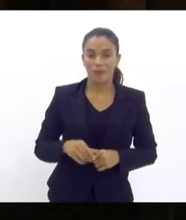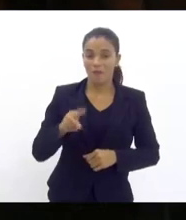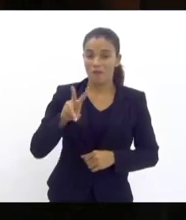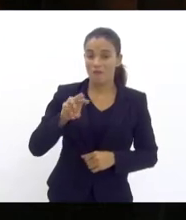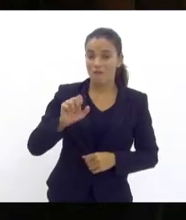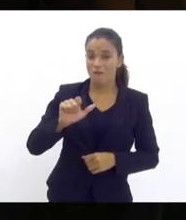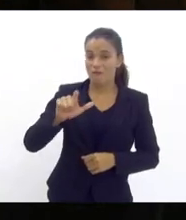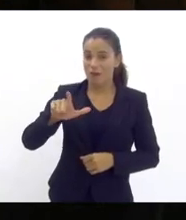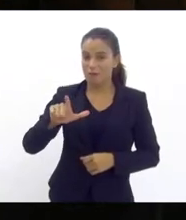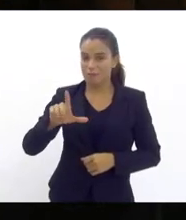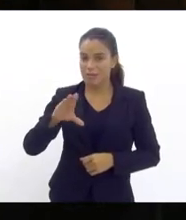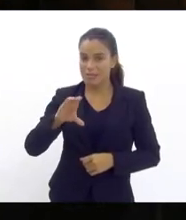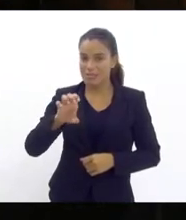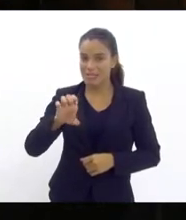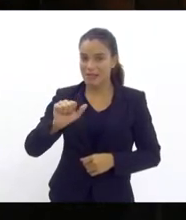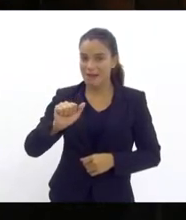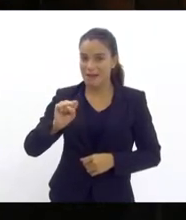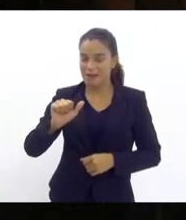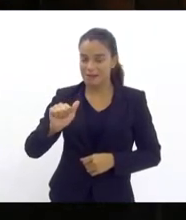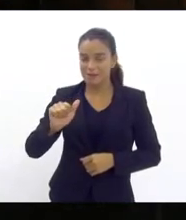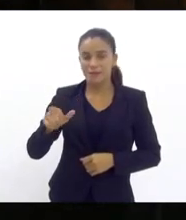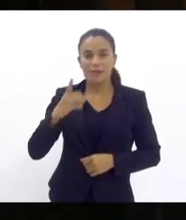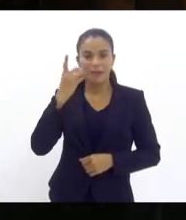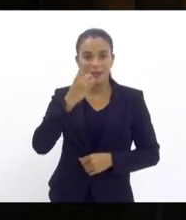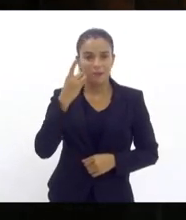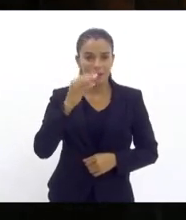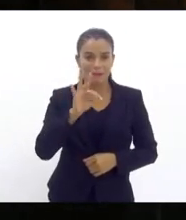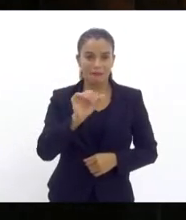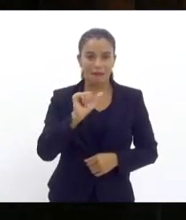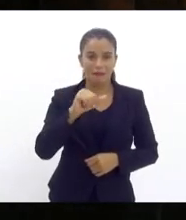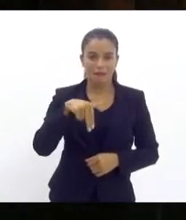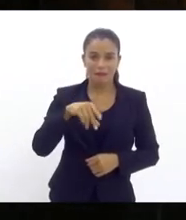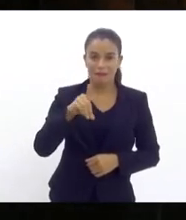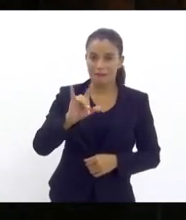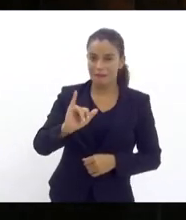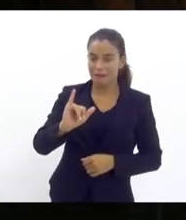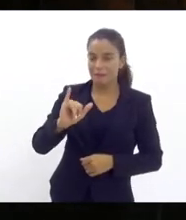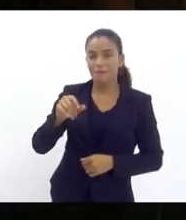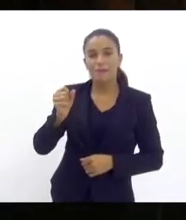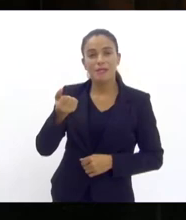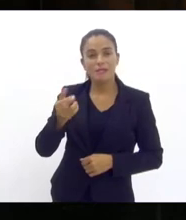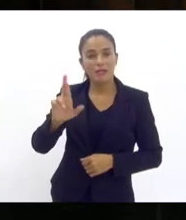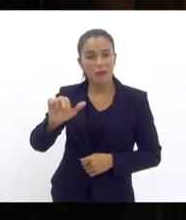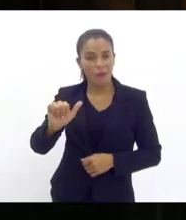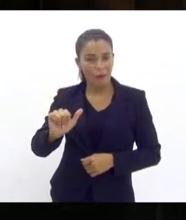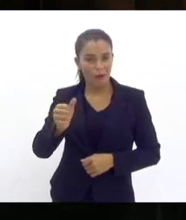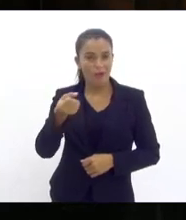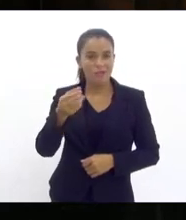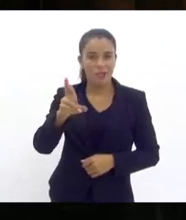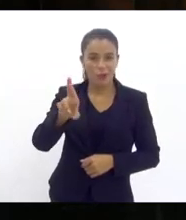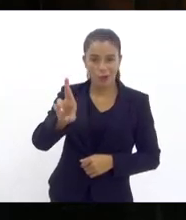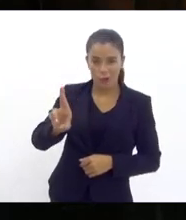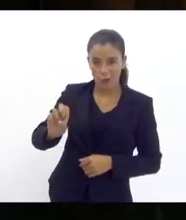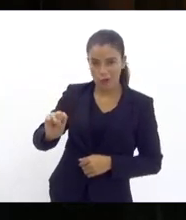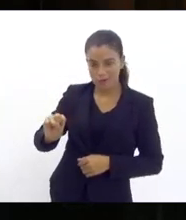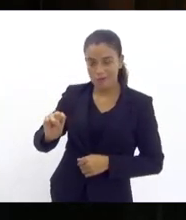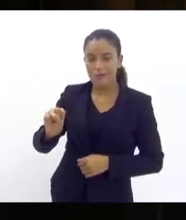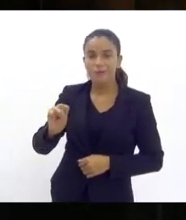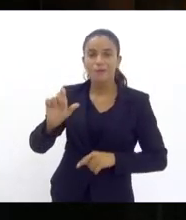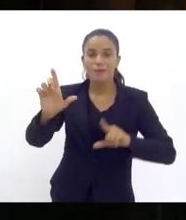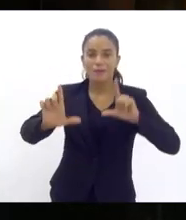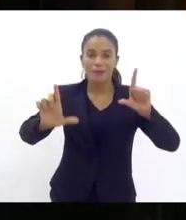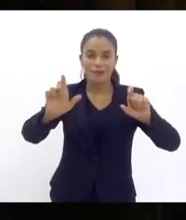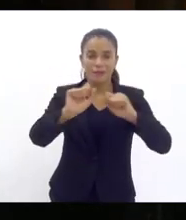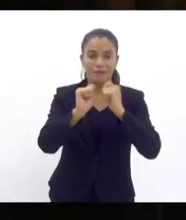senhor deputado Tândia senhoras e senhores telespectadores da TV